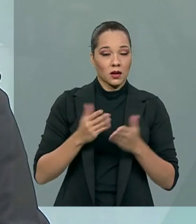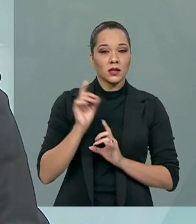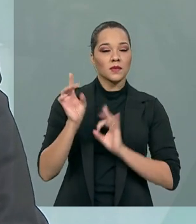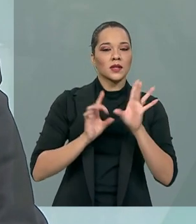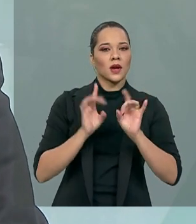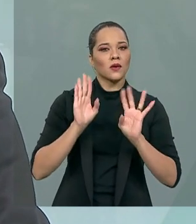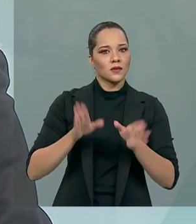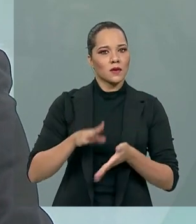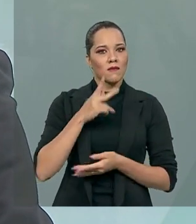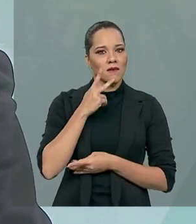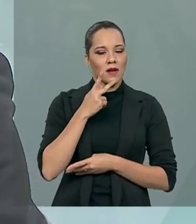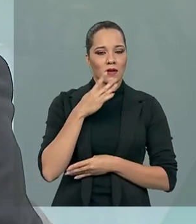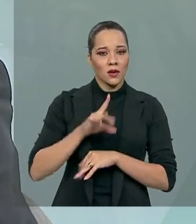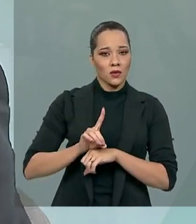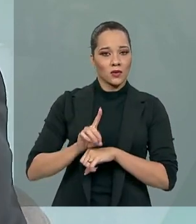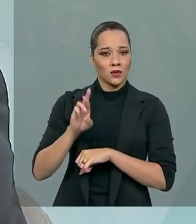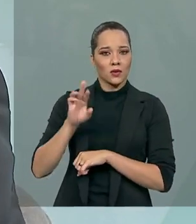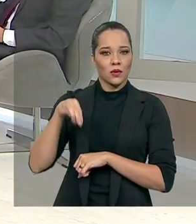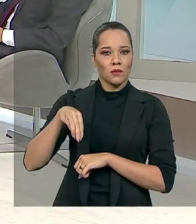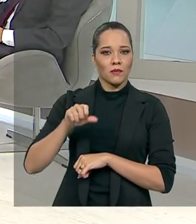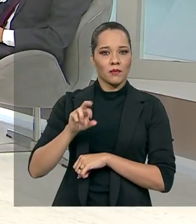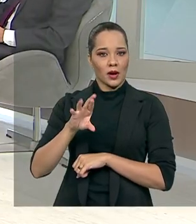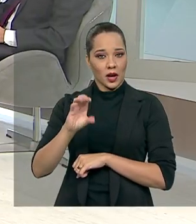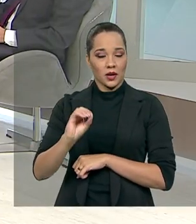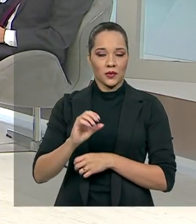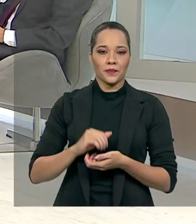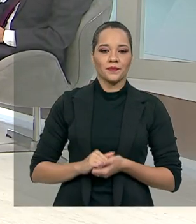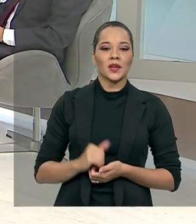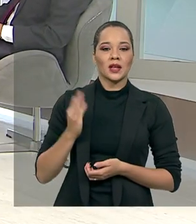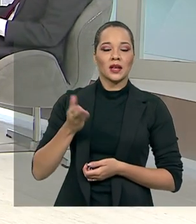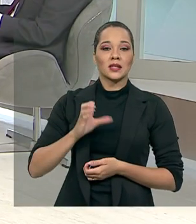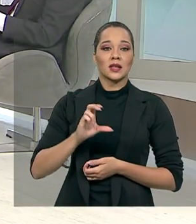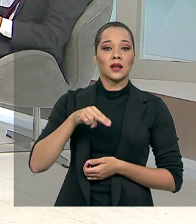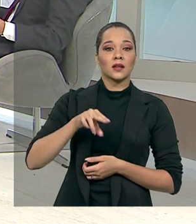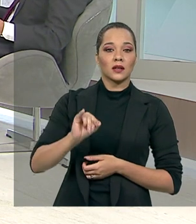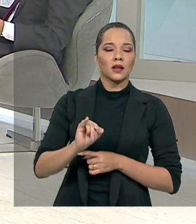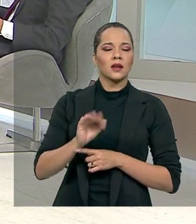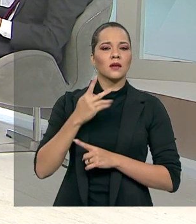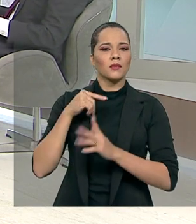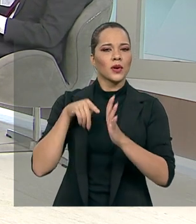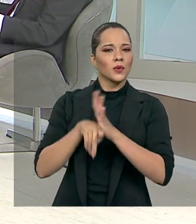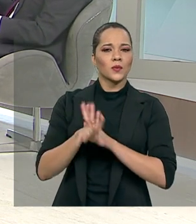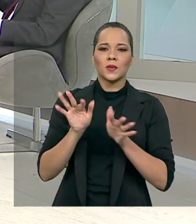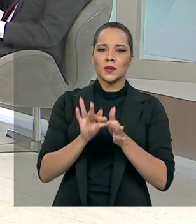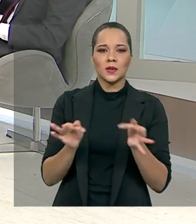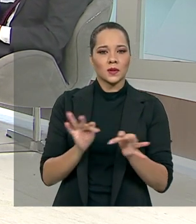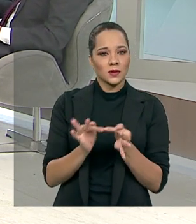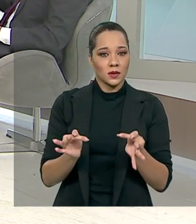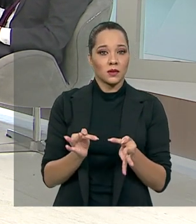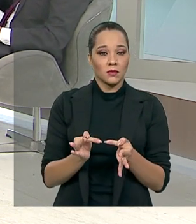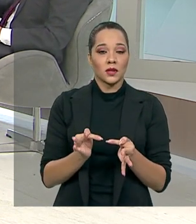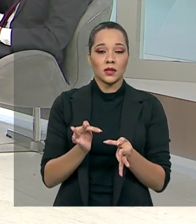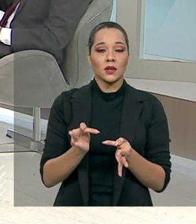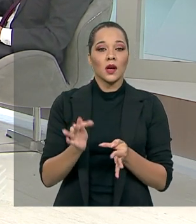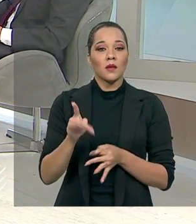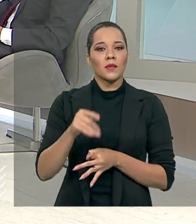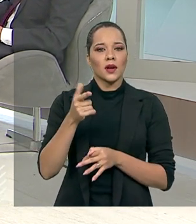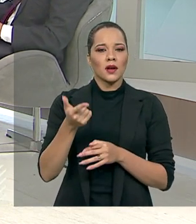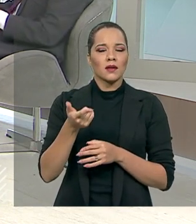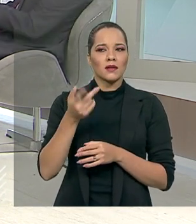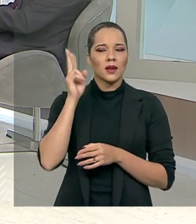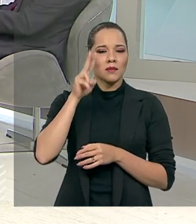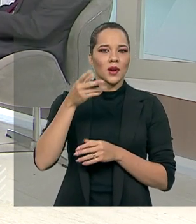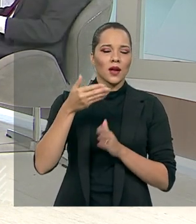já falando com o doutor Mário Sérgio Telles, ali da CNI, e fazendo uma pergunta básica até para retomar os programas